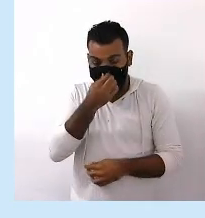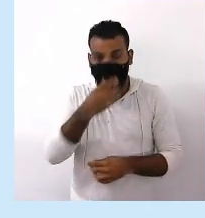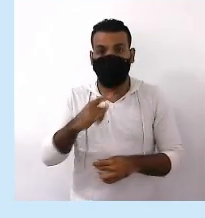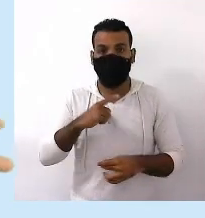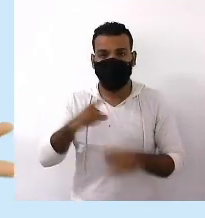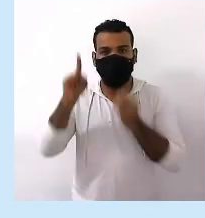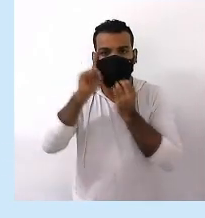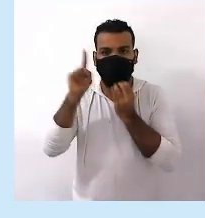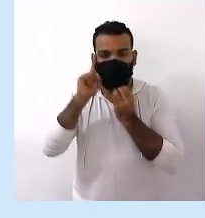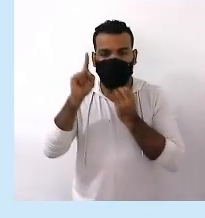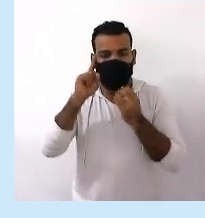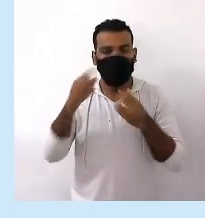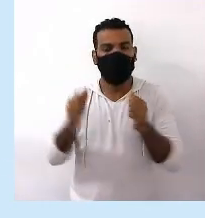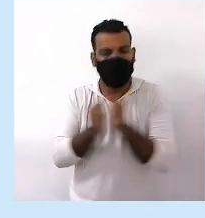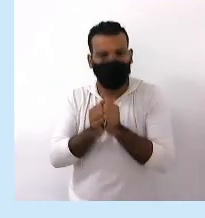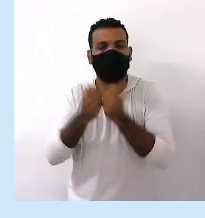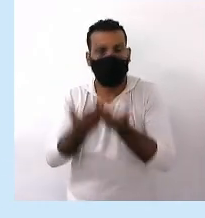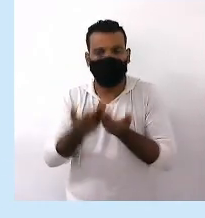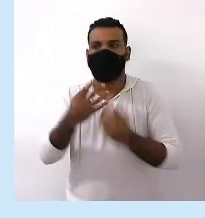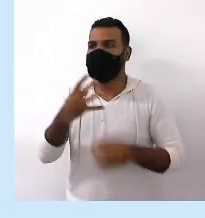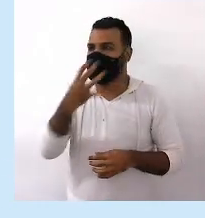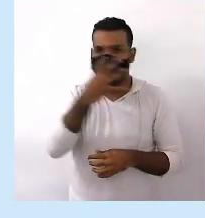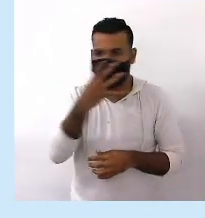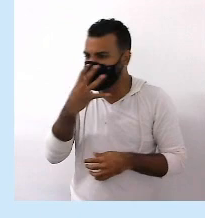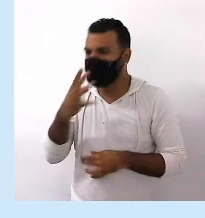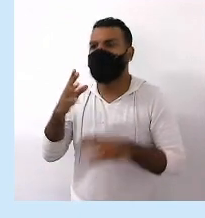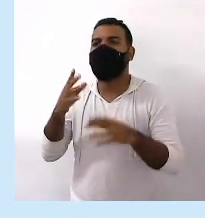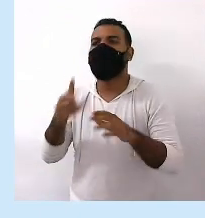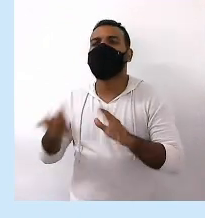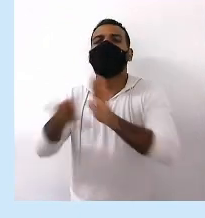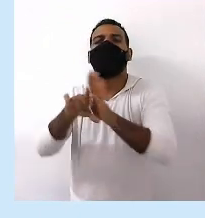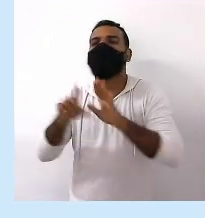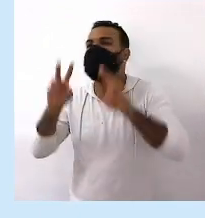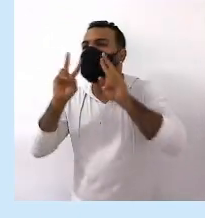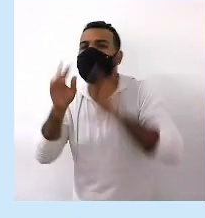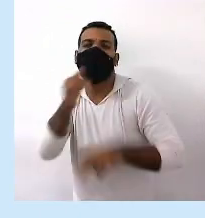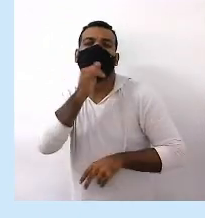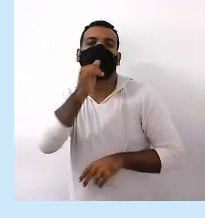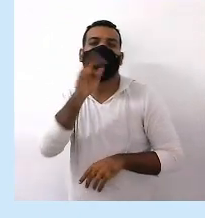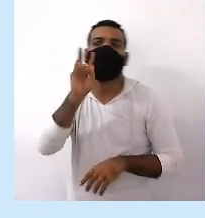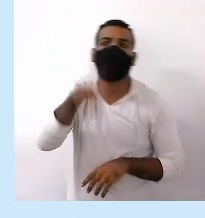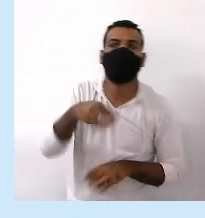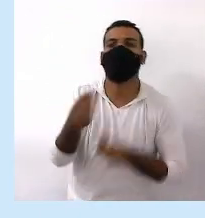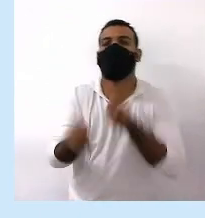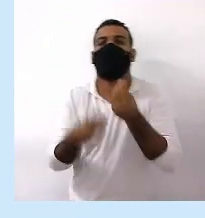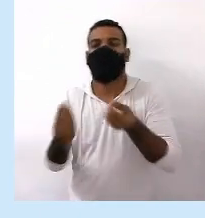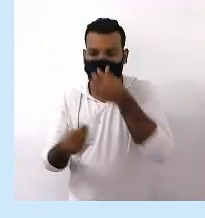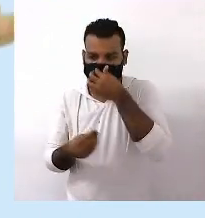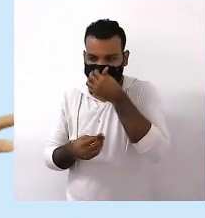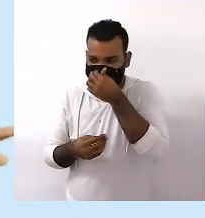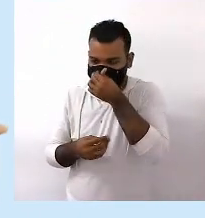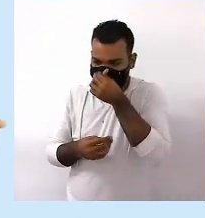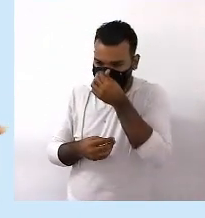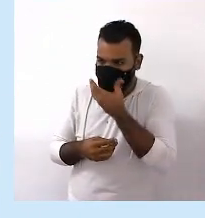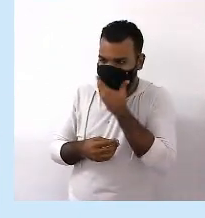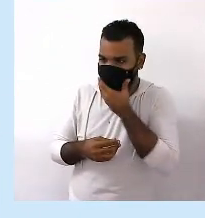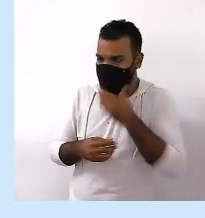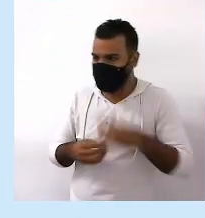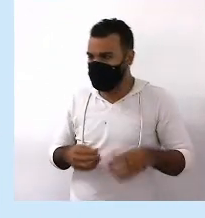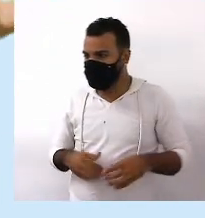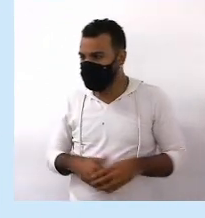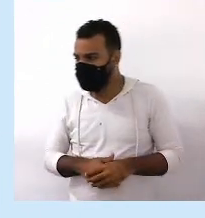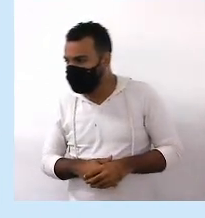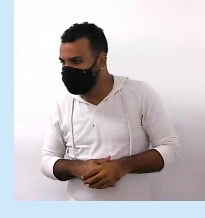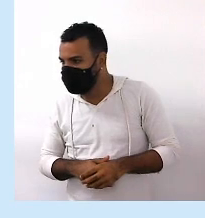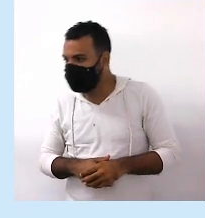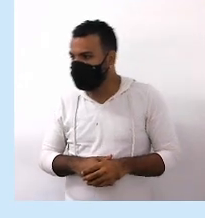a dia E vamos aqui observar onde a gente pode nos deparar com eles E como são construídos E como é composto